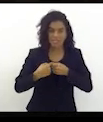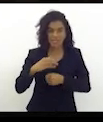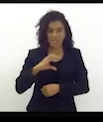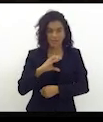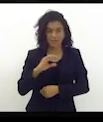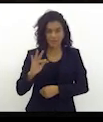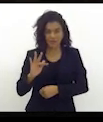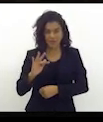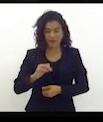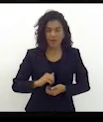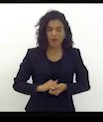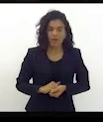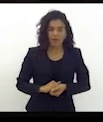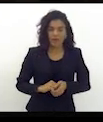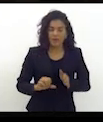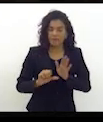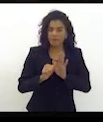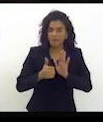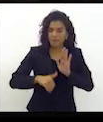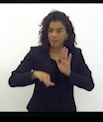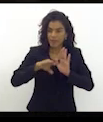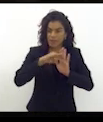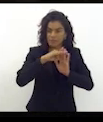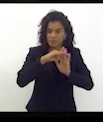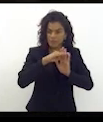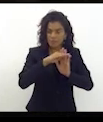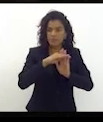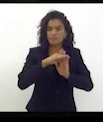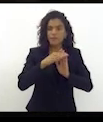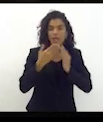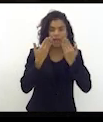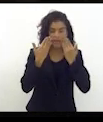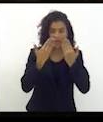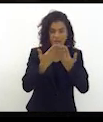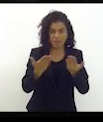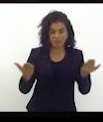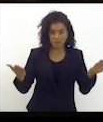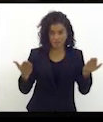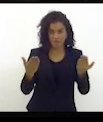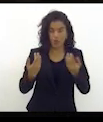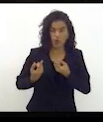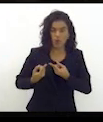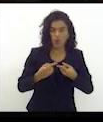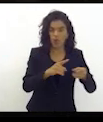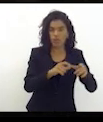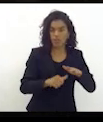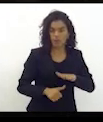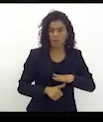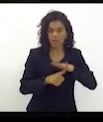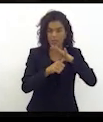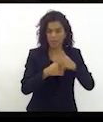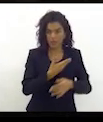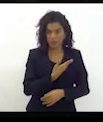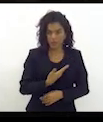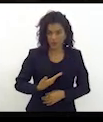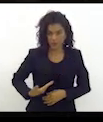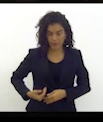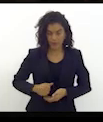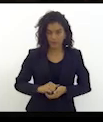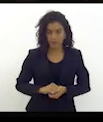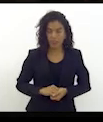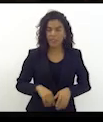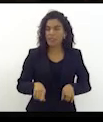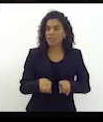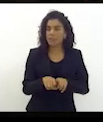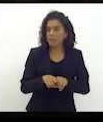Frio. A primeira pauta, eu queria apresentar aqui, é um posicionamento quanto líder do governo e, logo após, apresentar